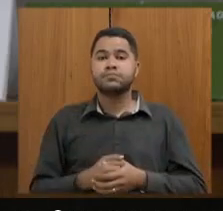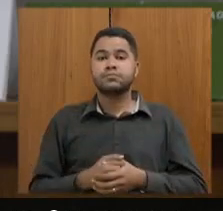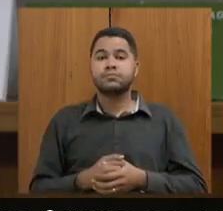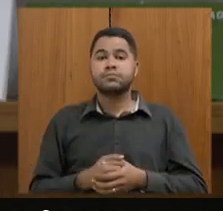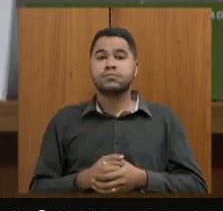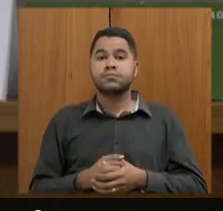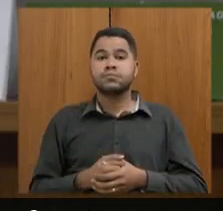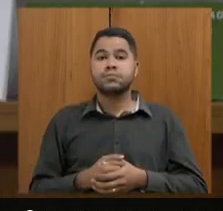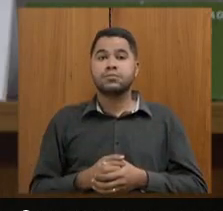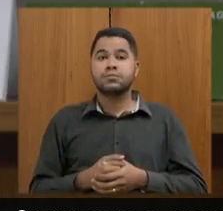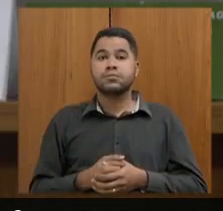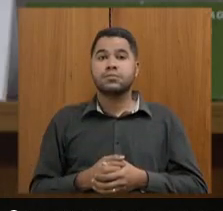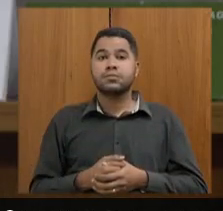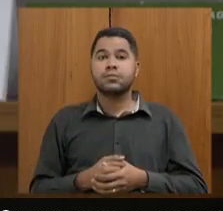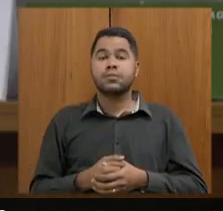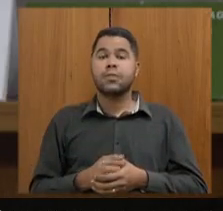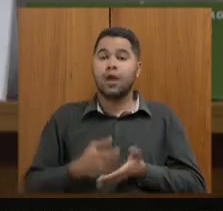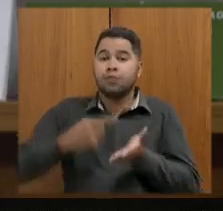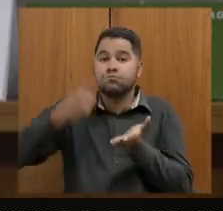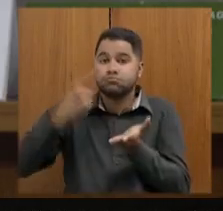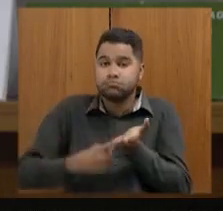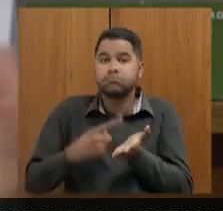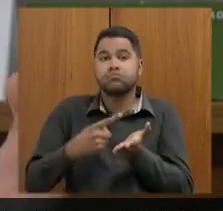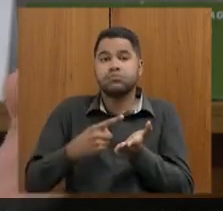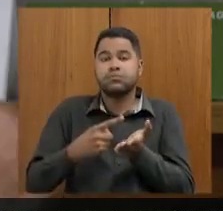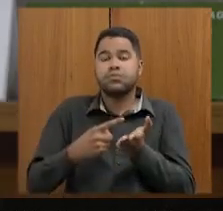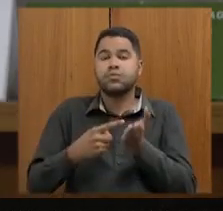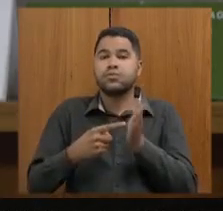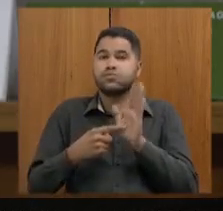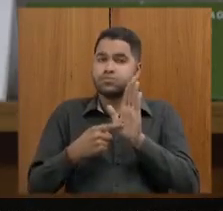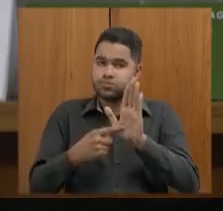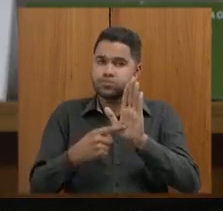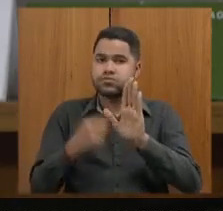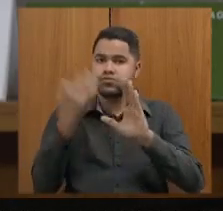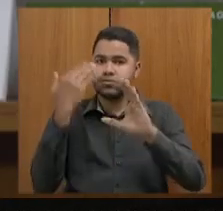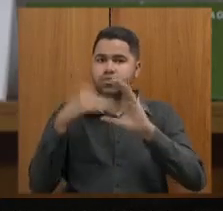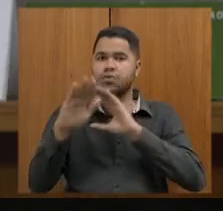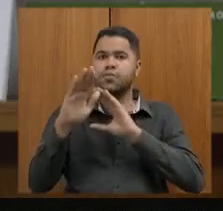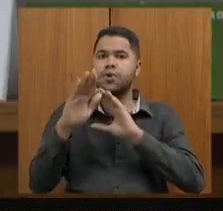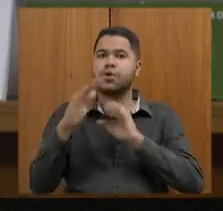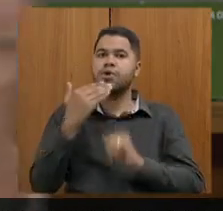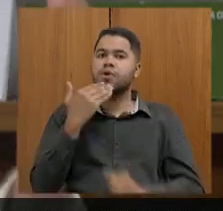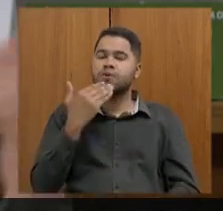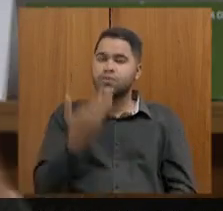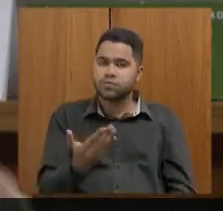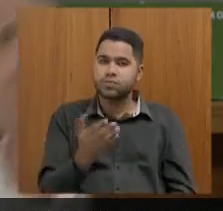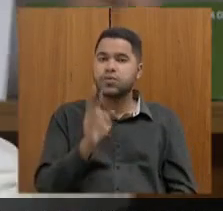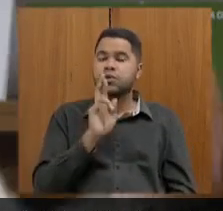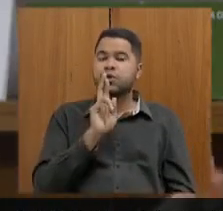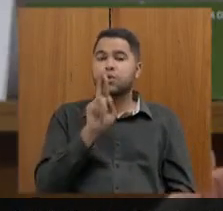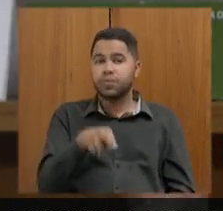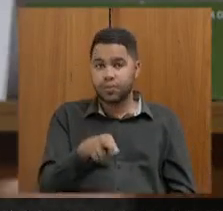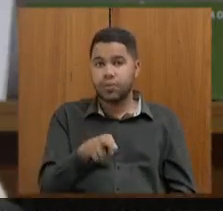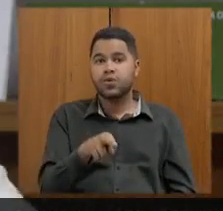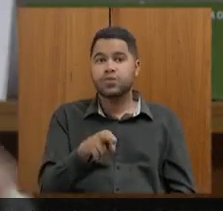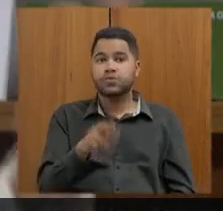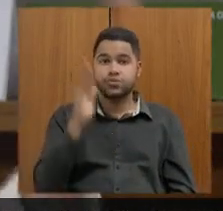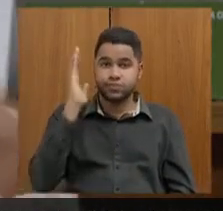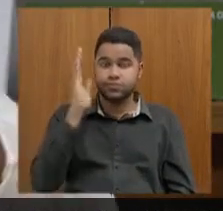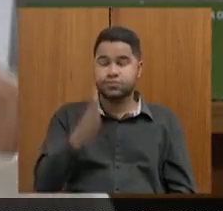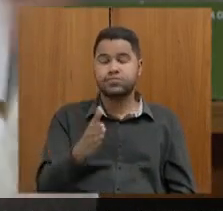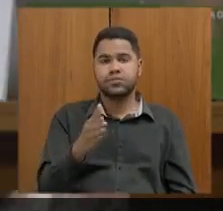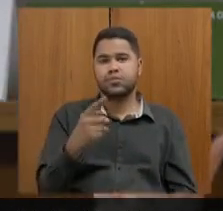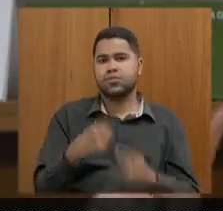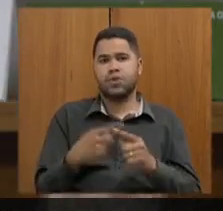deixo acordado com a senhora que eu vou mandar um requerimento uma resposta ou uma resposta diretamente